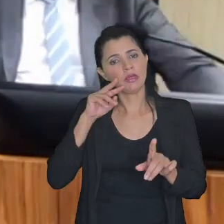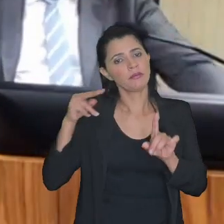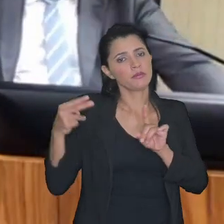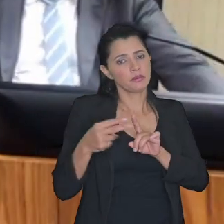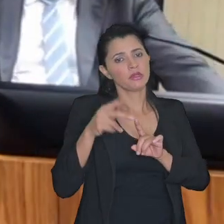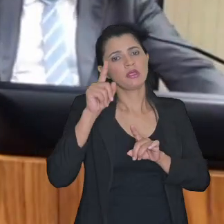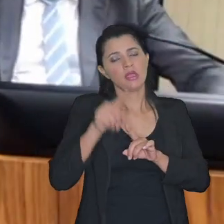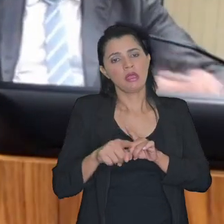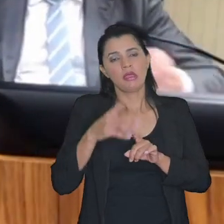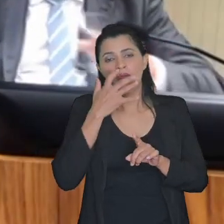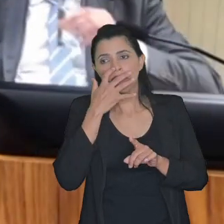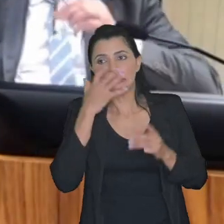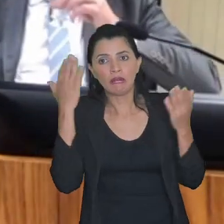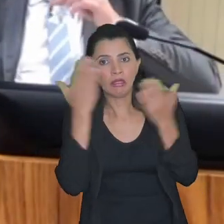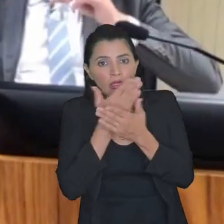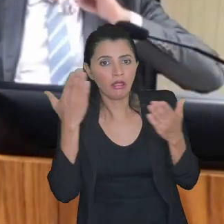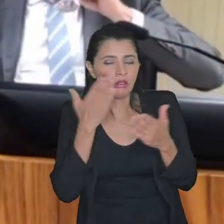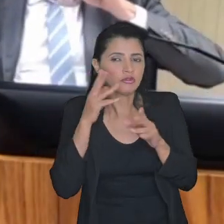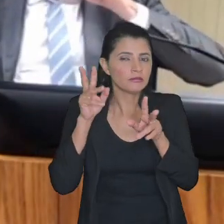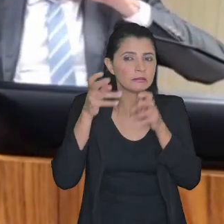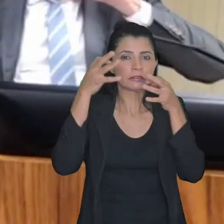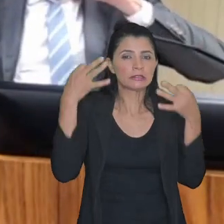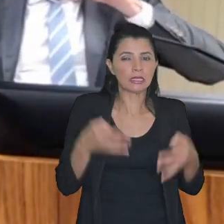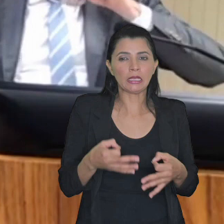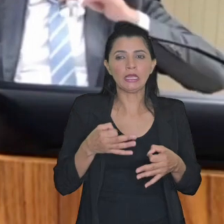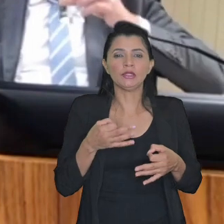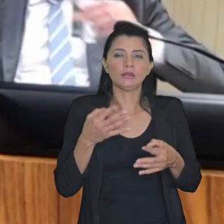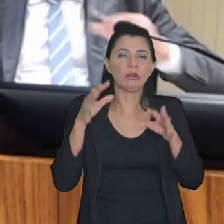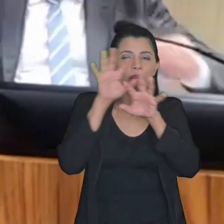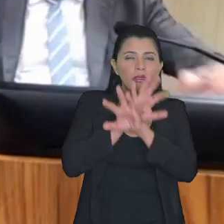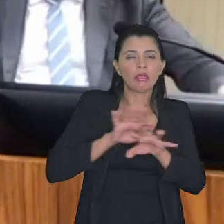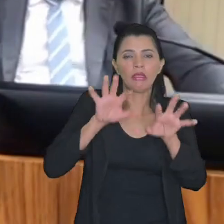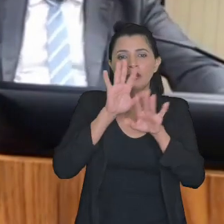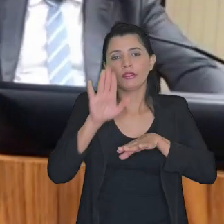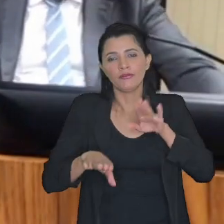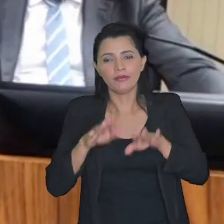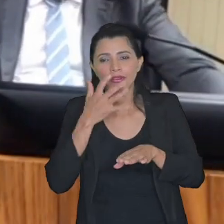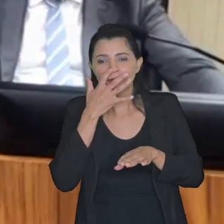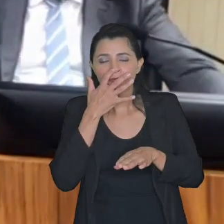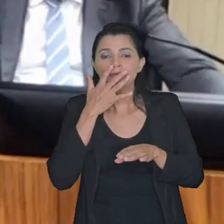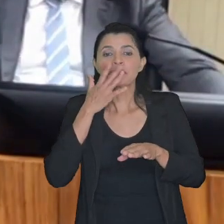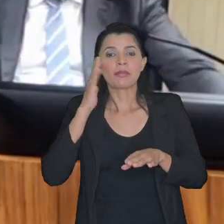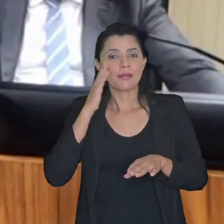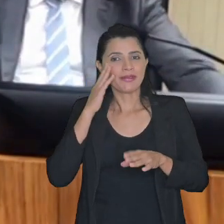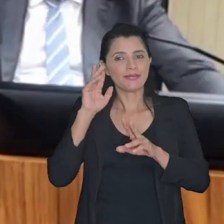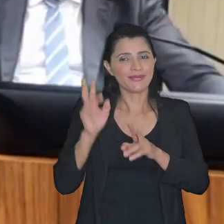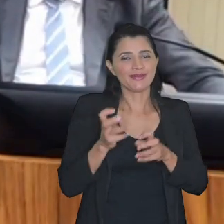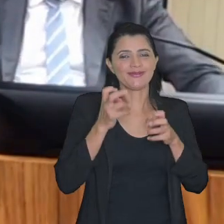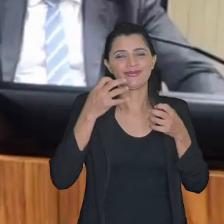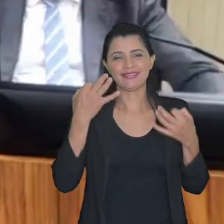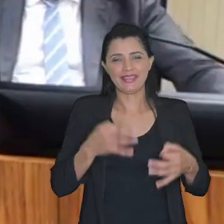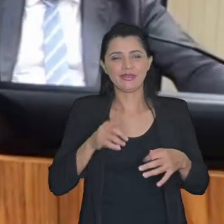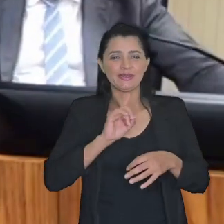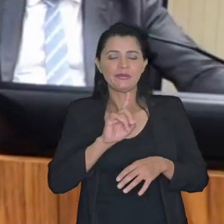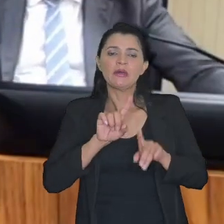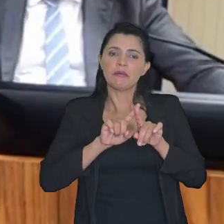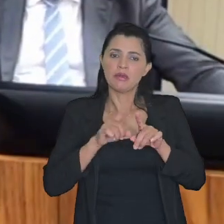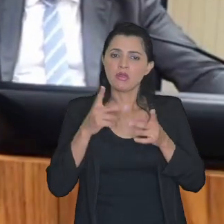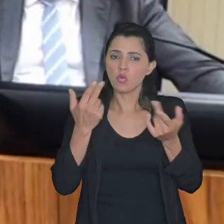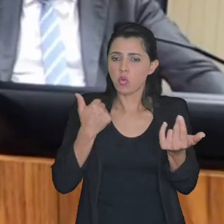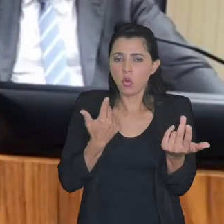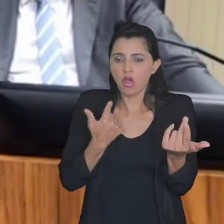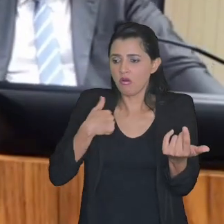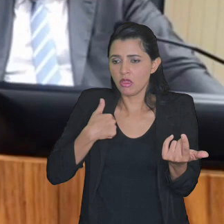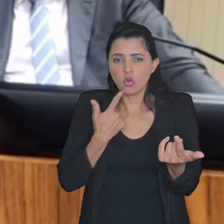visão seja míope eu não enxergue a coisa como ela deveria ser enxergada mas assim como eu talvez haja